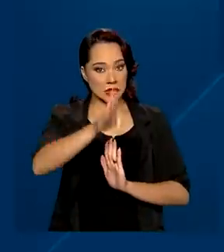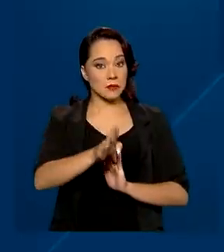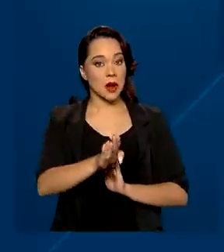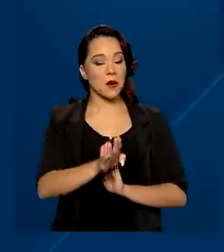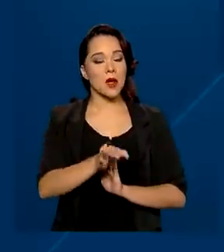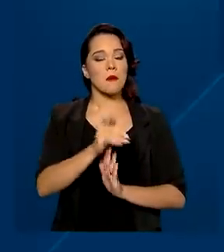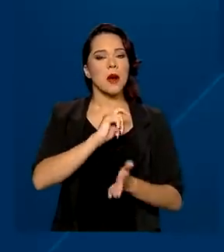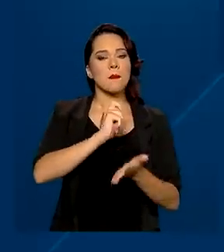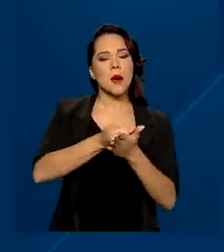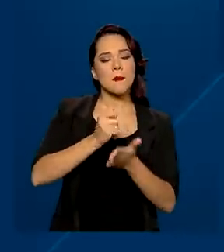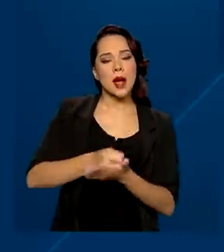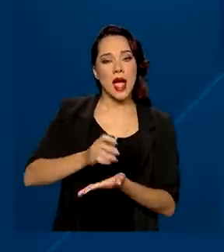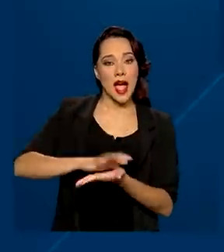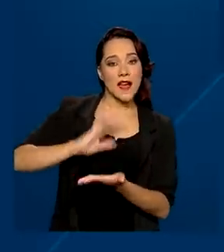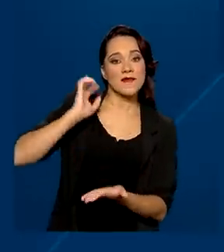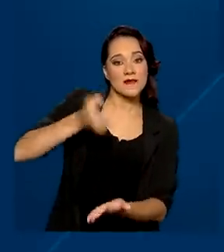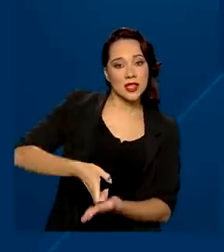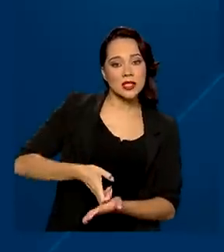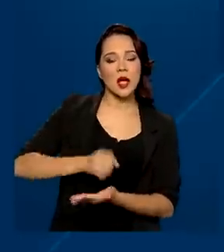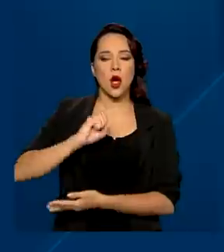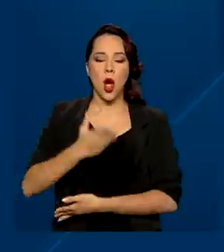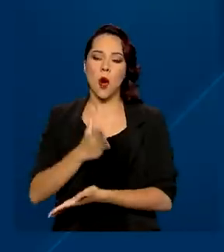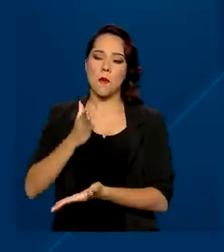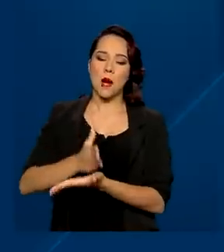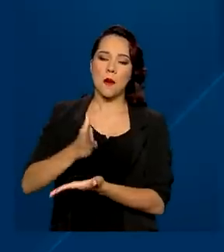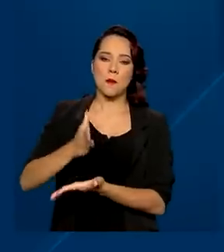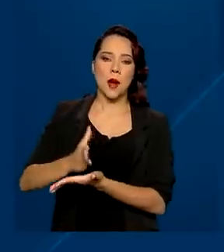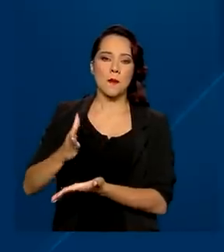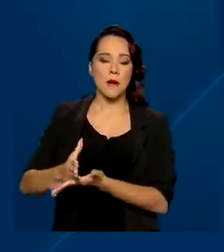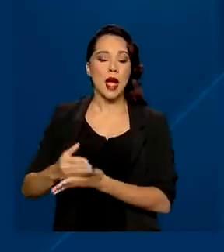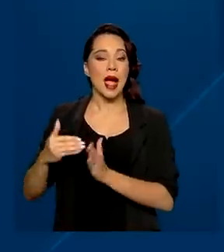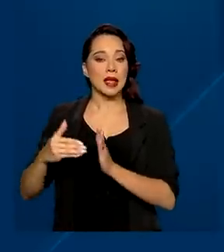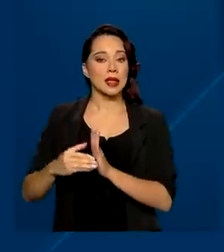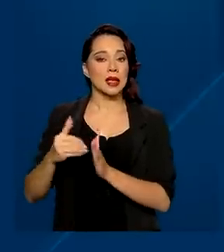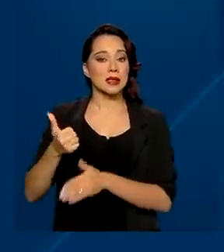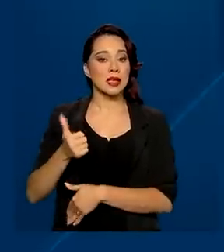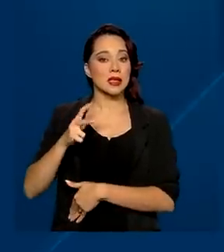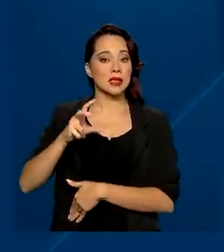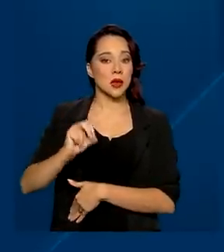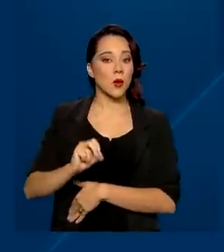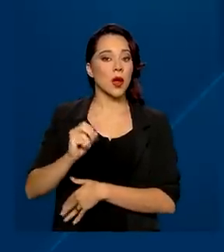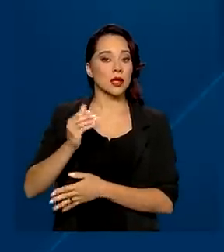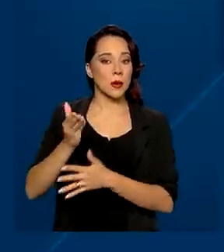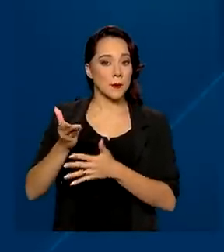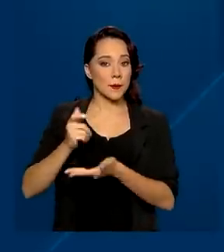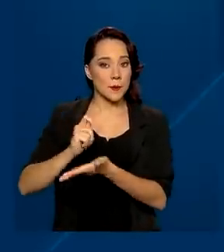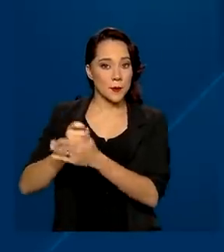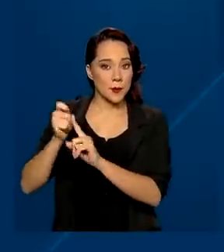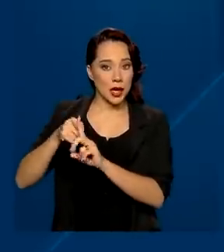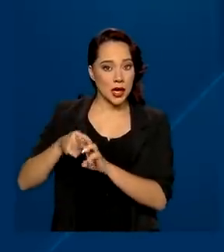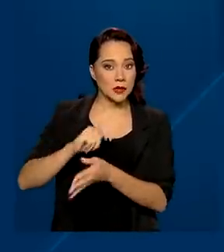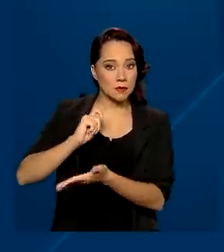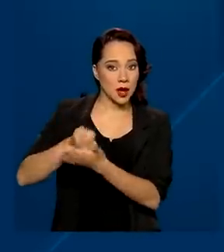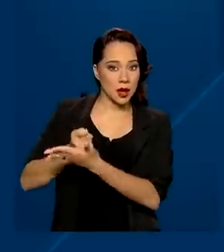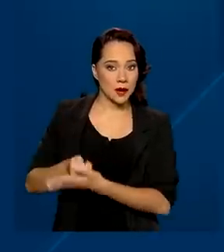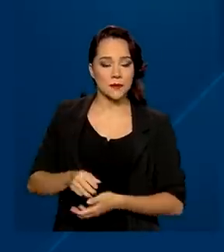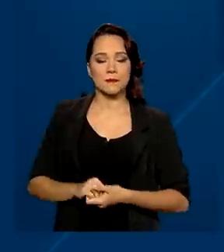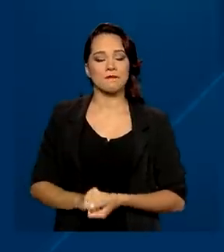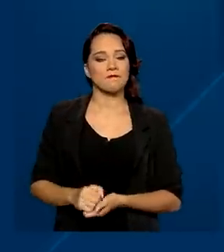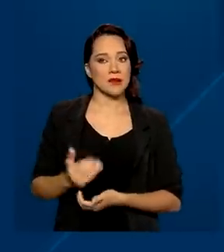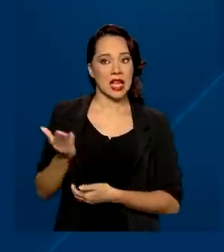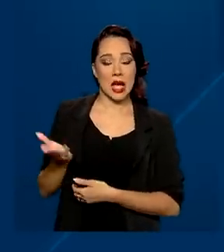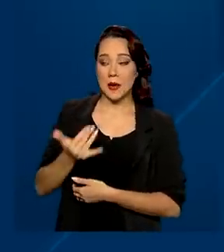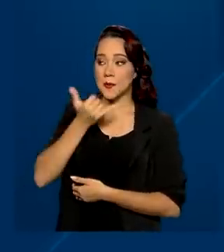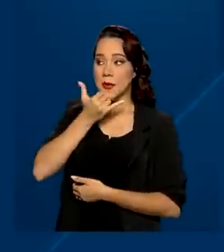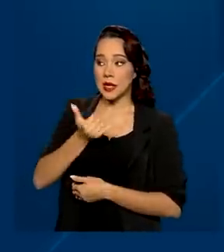para pagamento à vista ou parcelamento em até 150 parcelas mensais. Neste caso, há